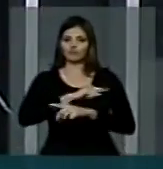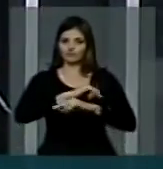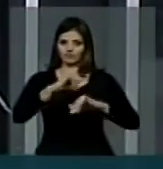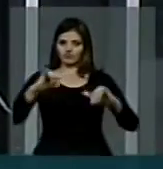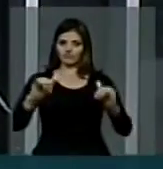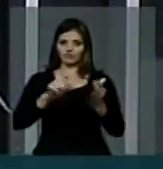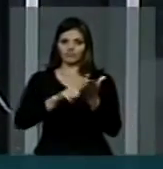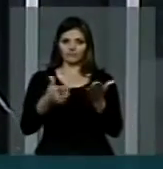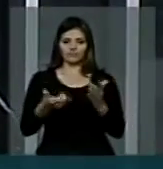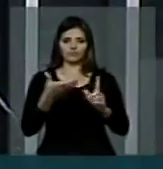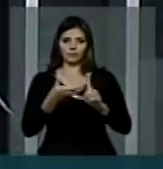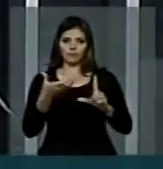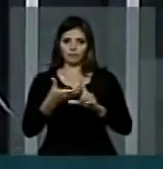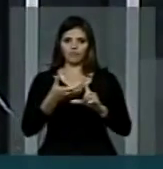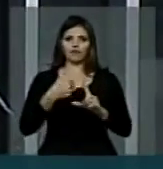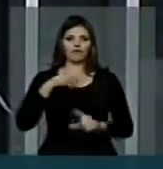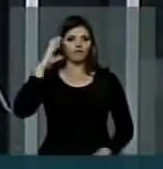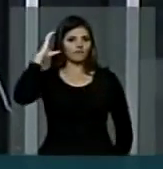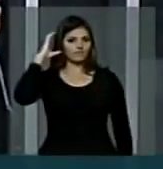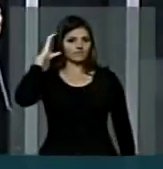o registro nos anais desta casa. registro anais casa.